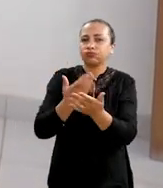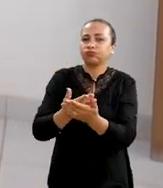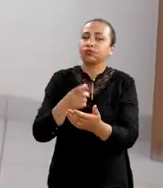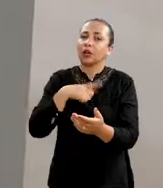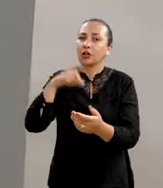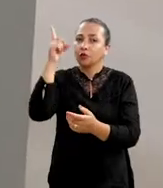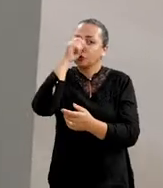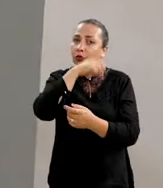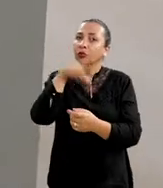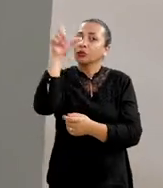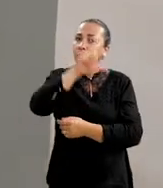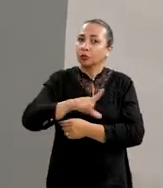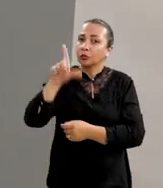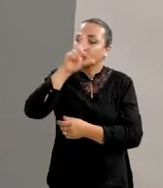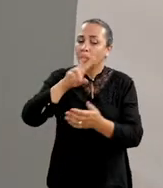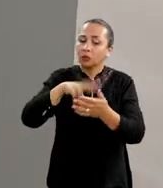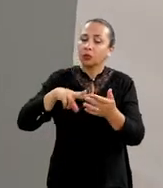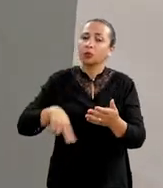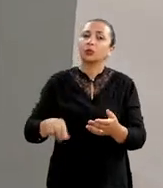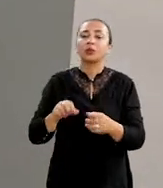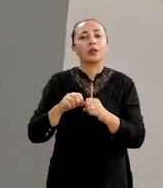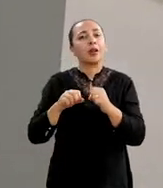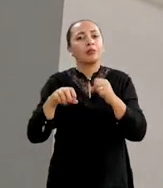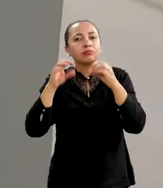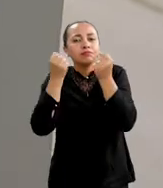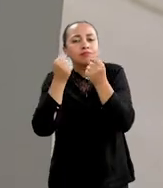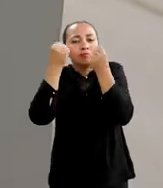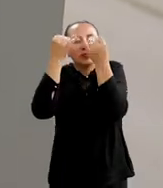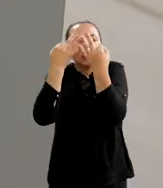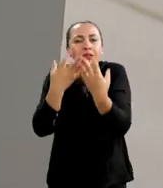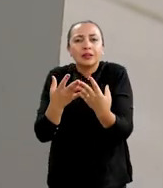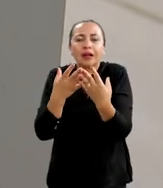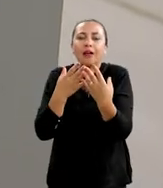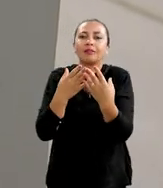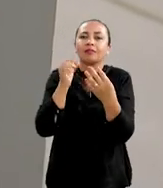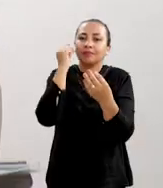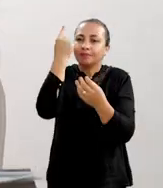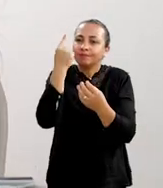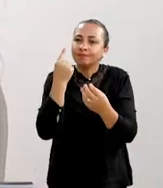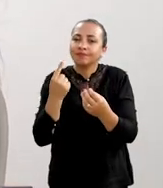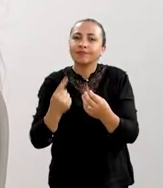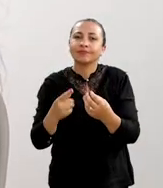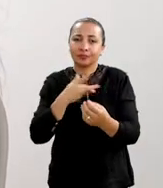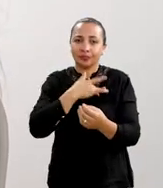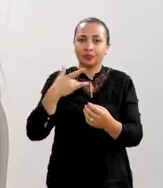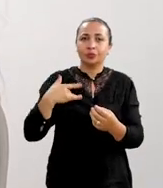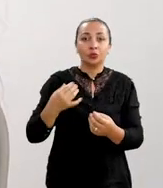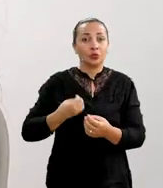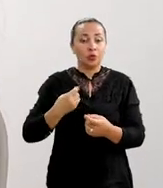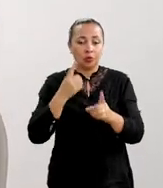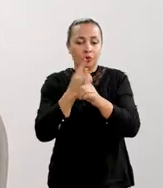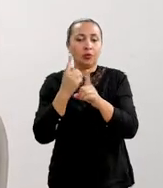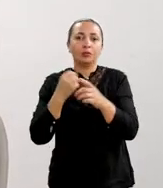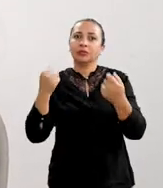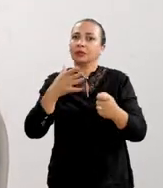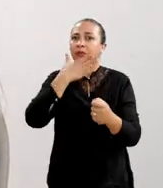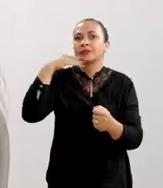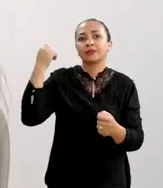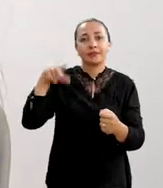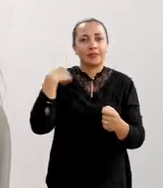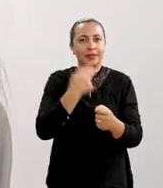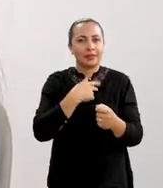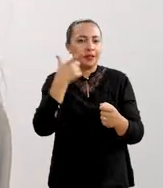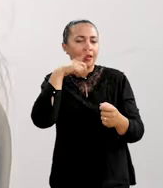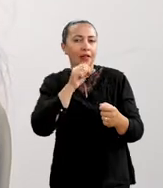têm uma dificuldade com leitura. Então, gente tenta explicar minuciosamente para ele cada detalhezinho da saúde dele que a gente encontrou que precisa